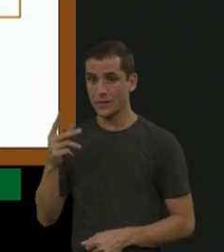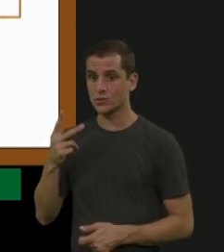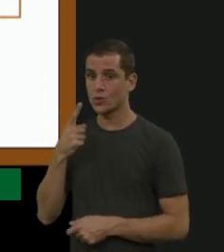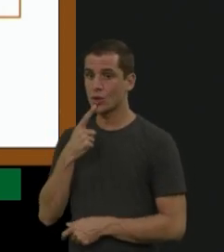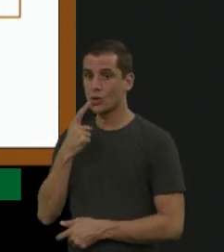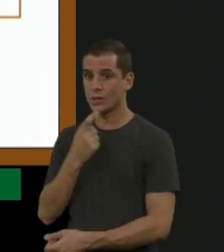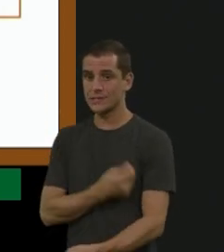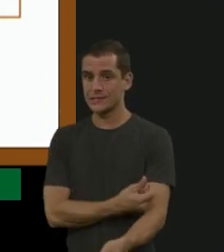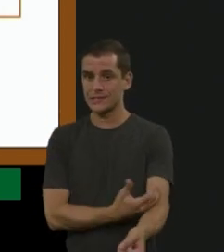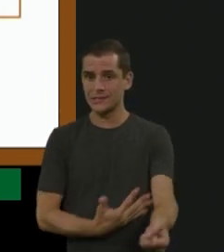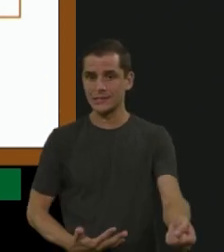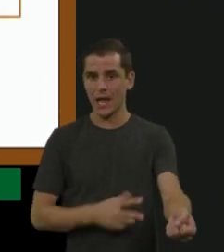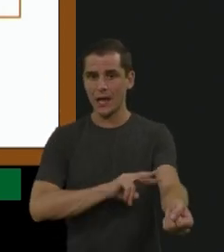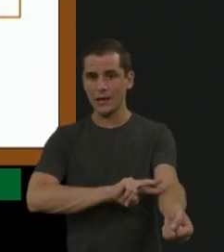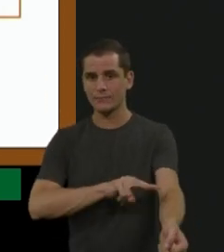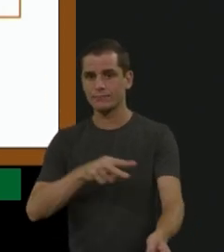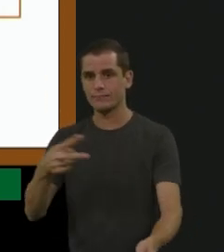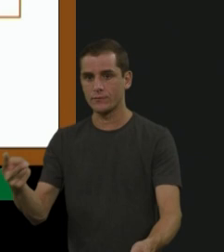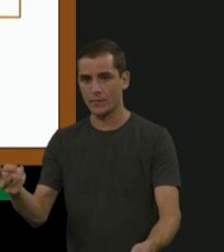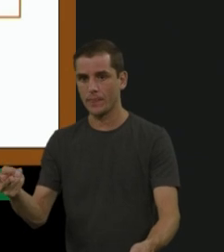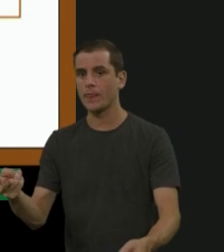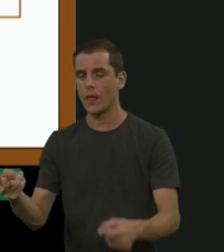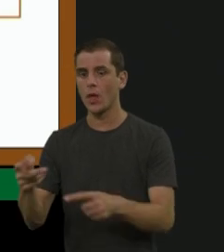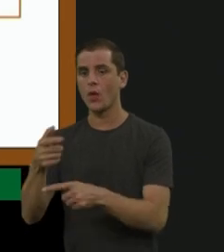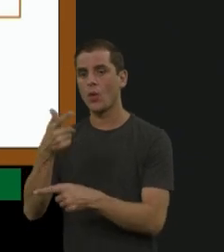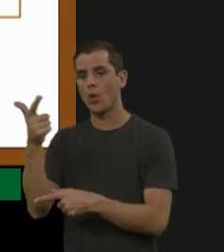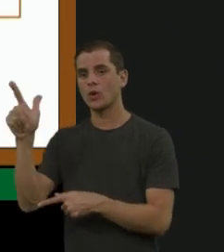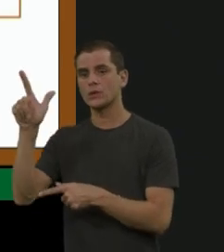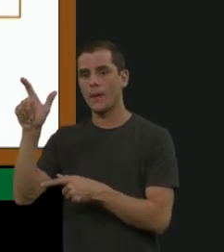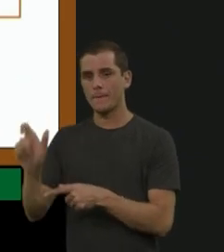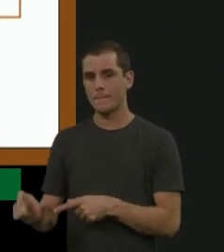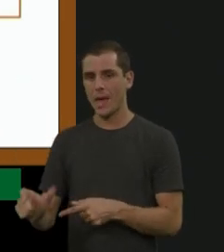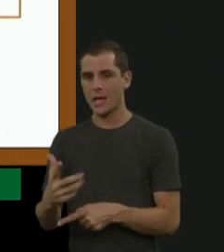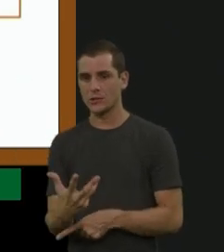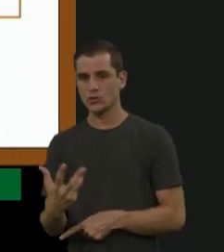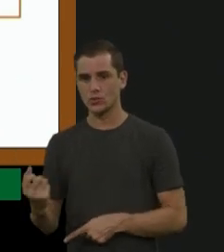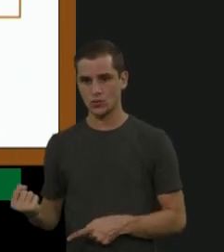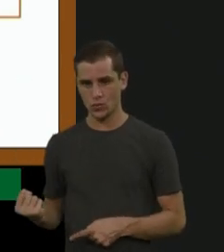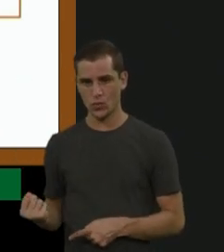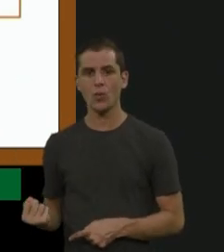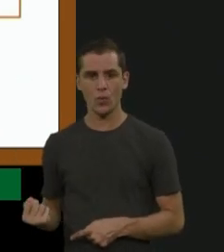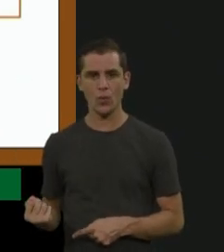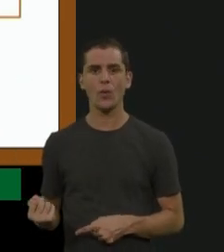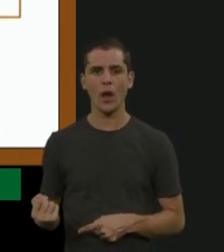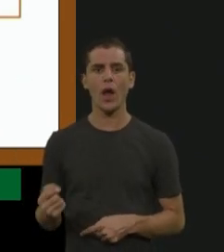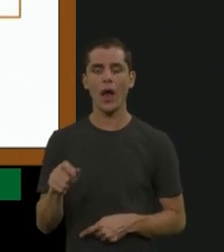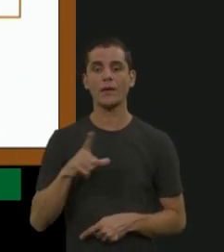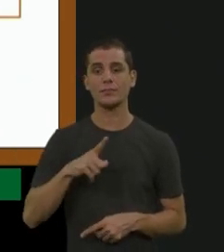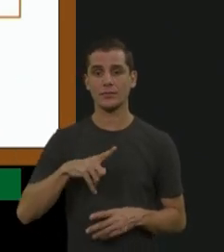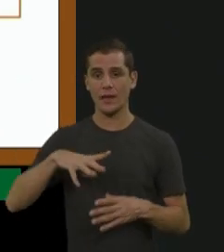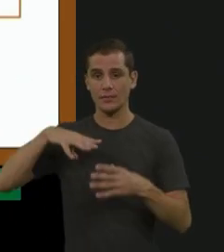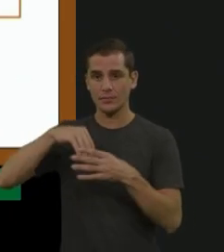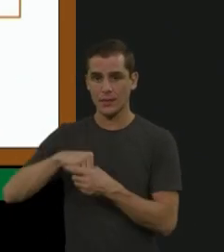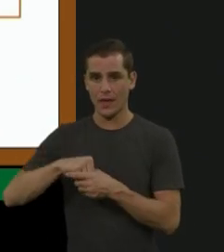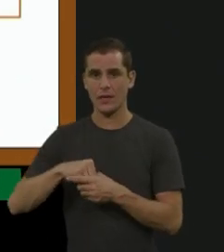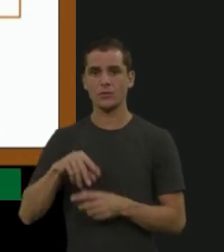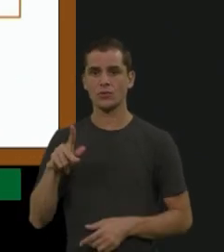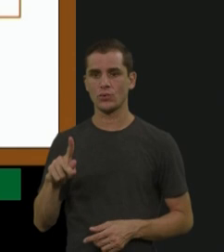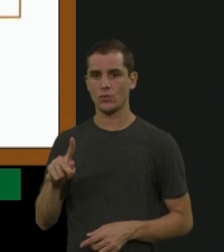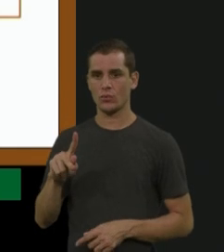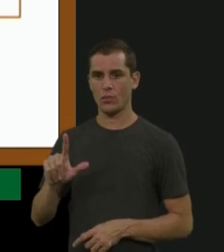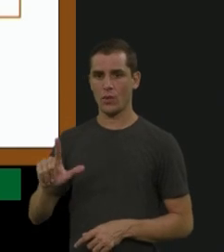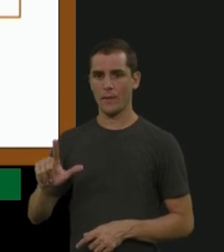fracionado em plasma, plaquetas, as hemácias. E, dentro do plasma, tem a